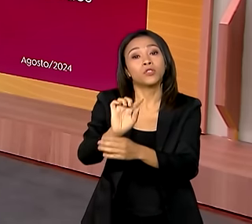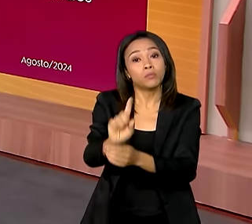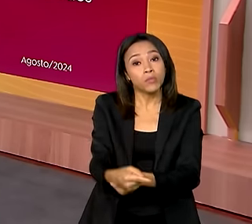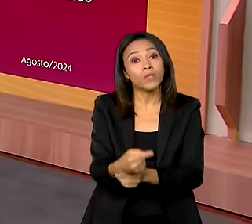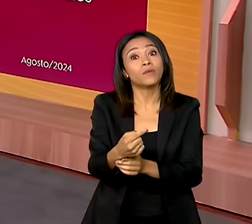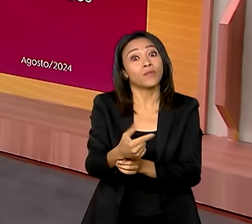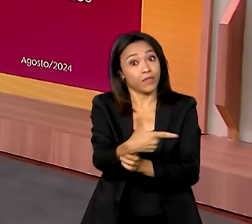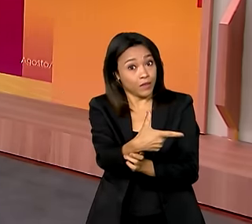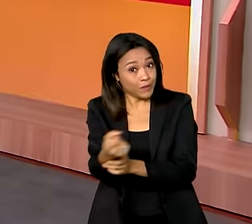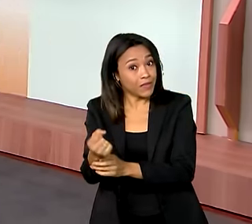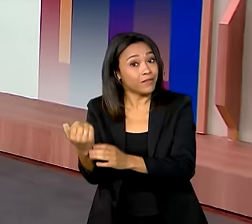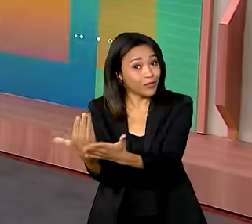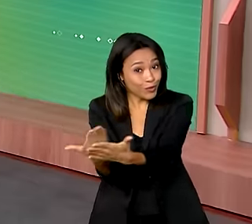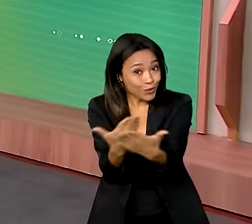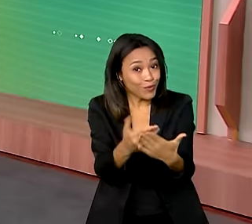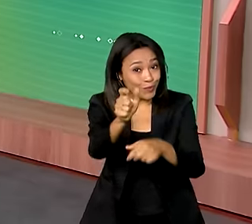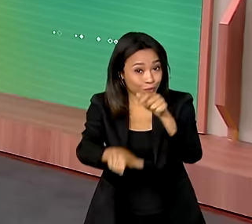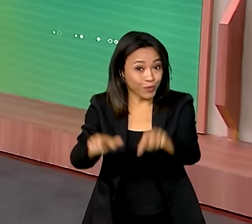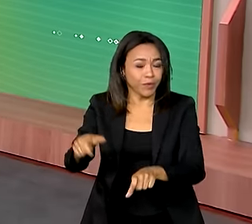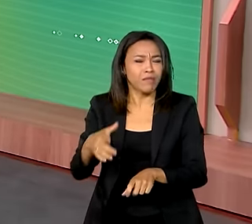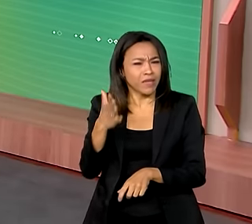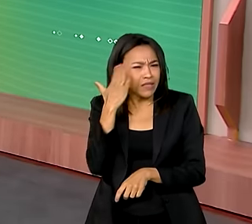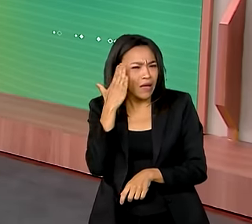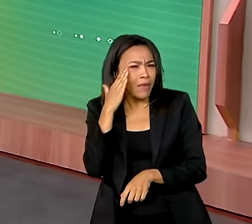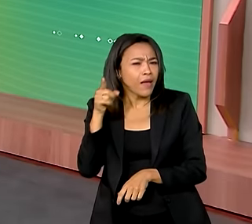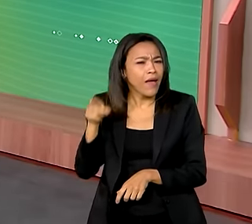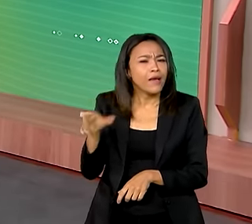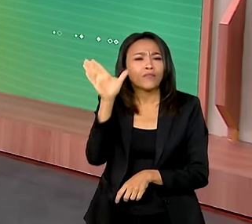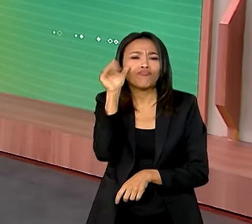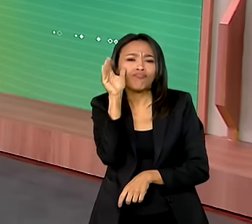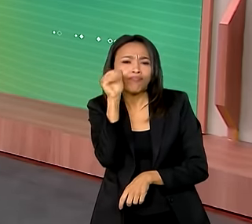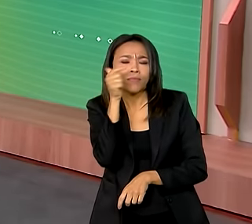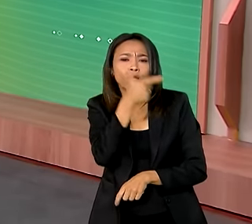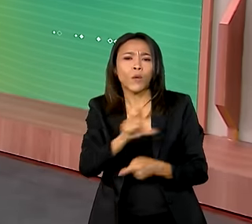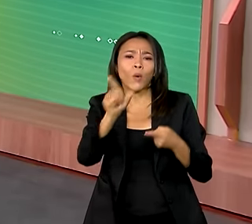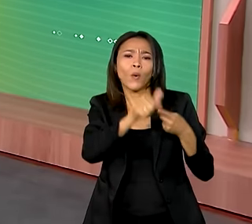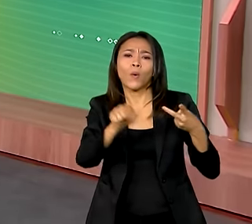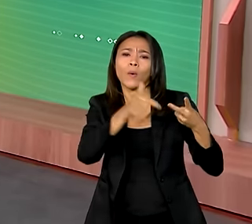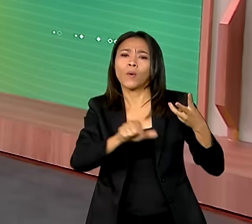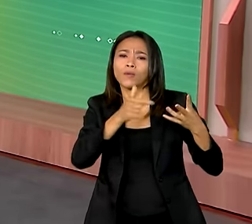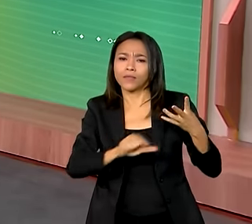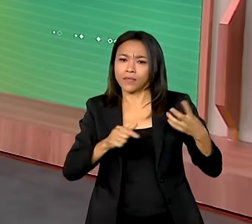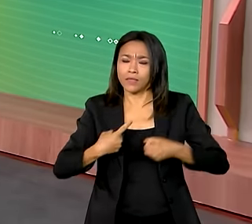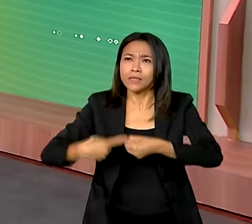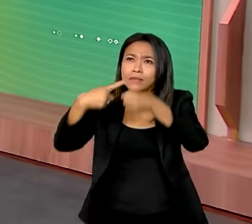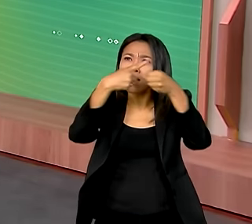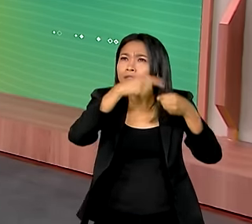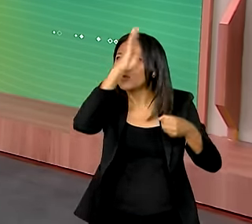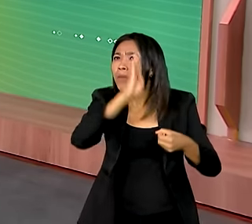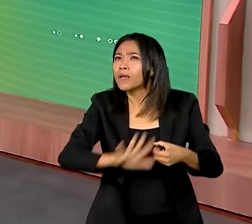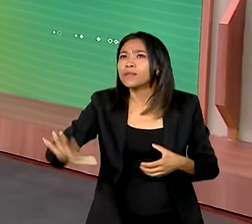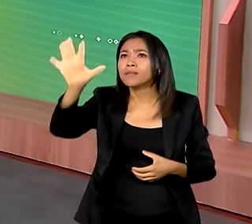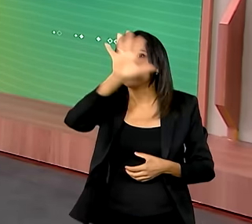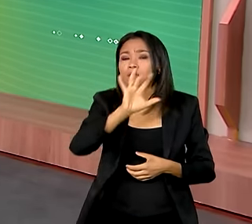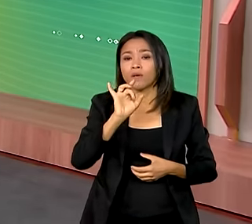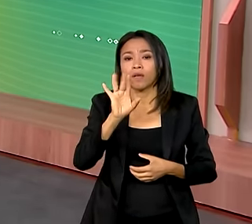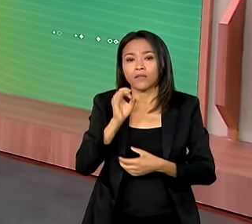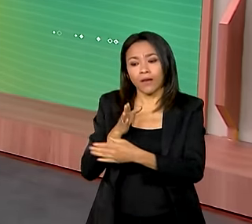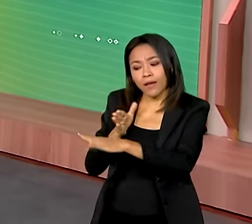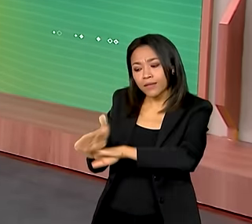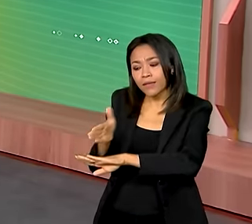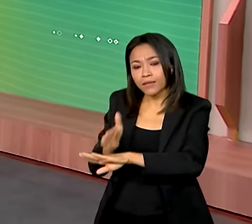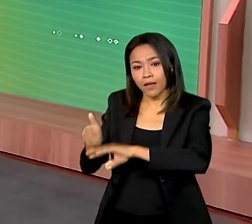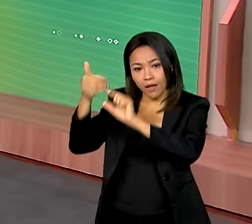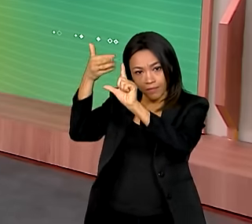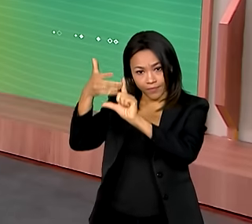E você sabe, para verificar essas e outras ações do governo federal em qualquer cidade brasileira, basta acessar